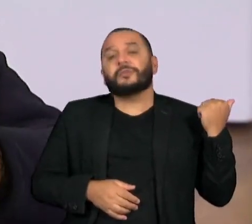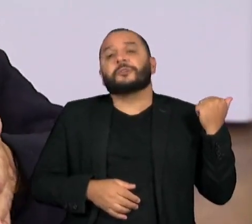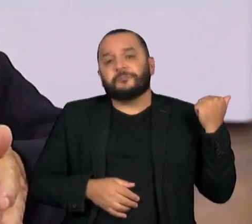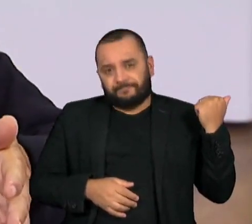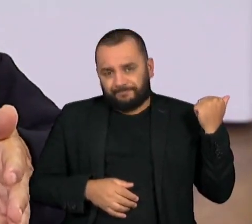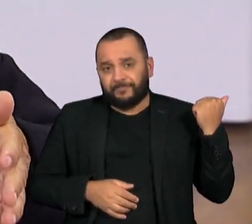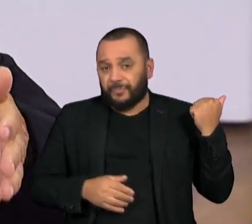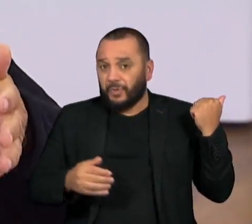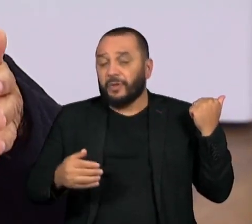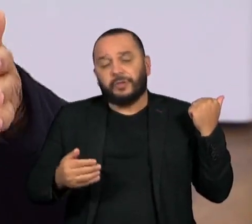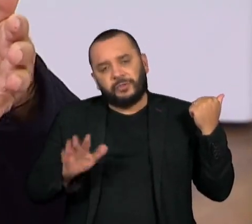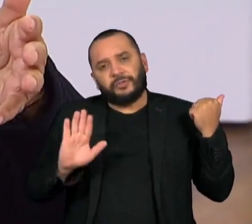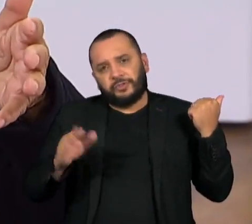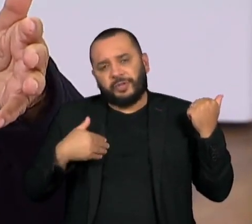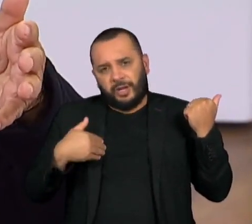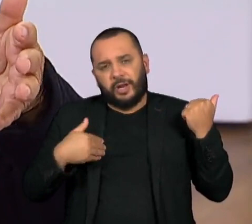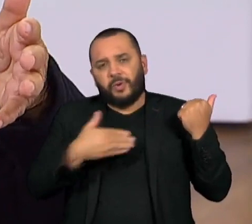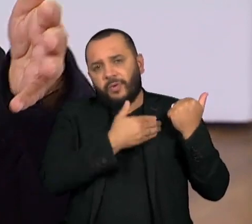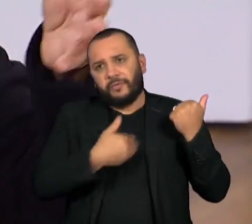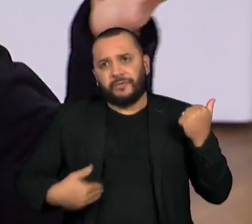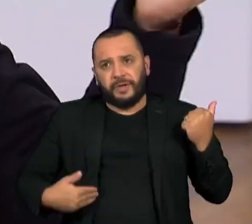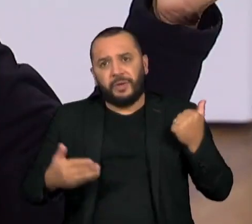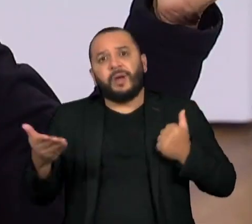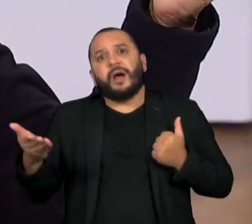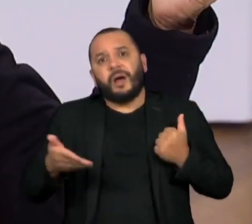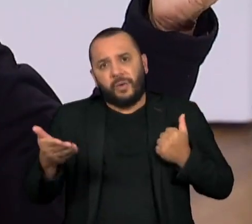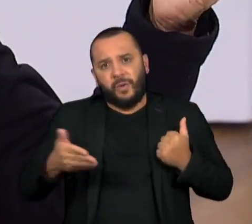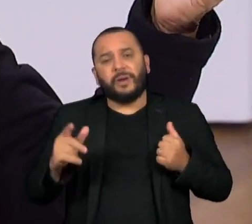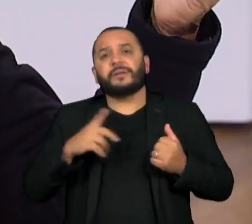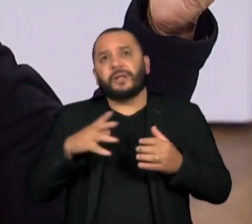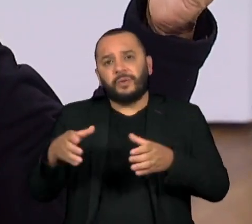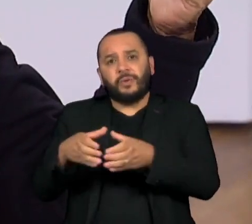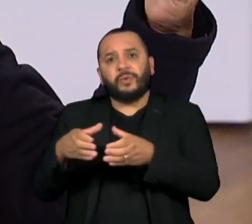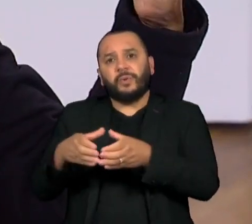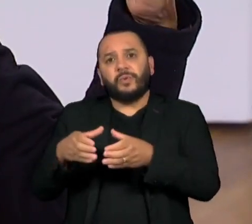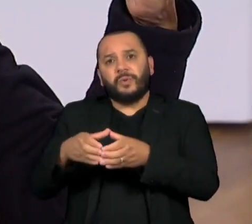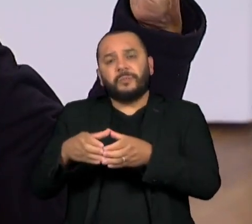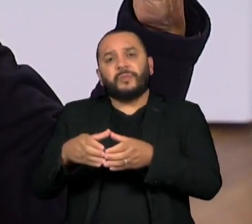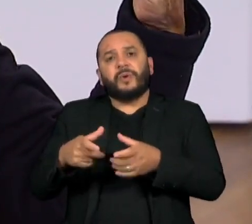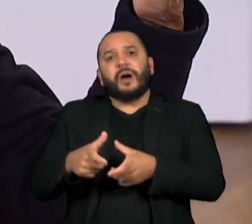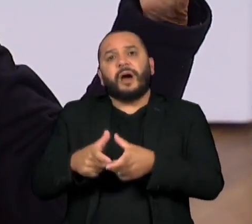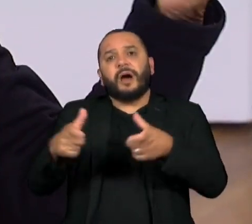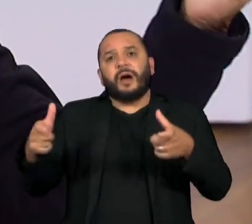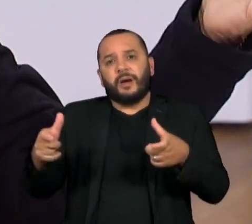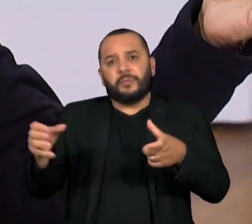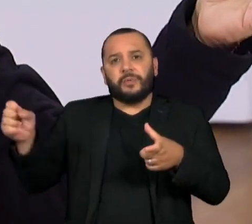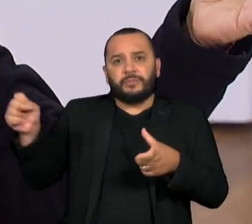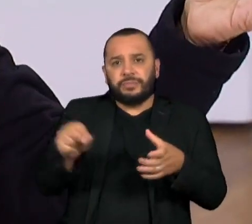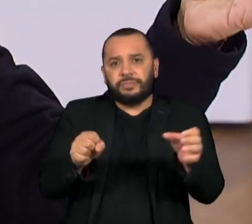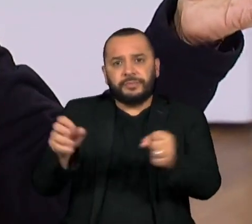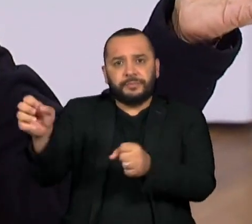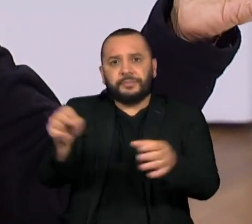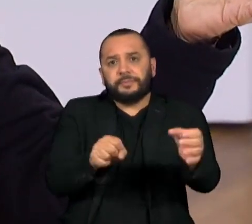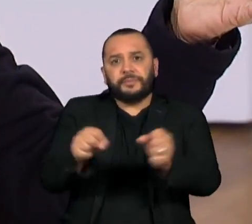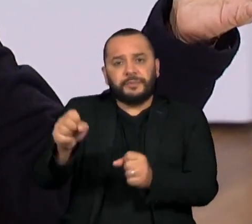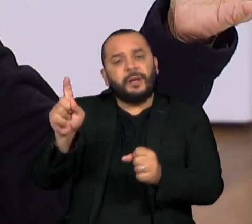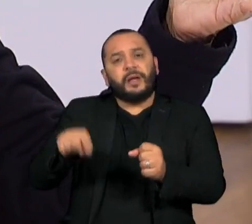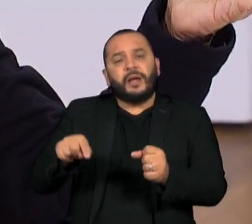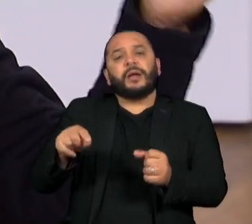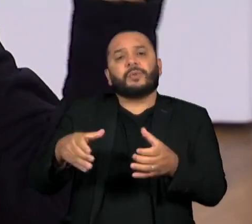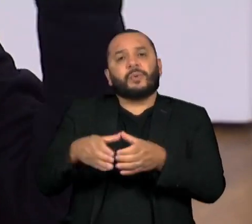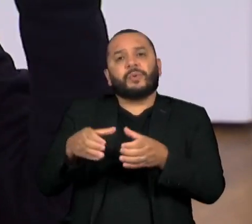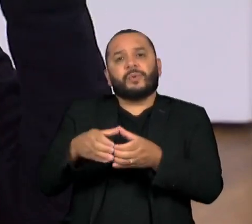governo de agora. Eu acho que o governo de agora é uma frente, que eu considero do campo democrático.